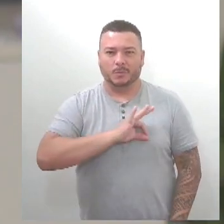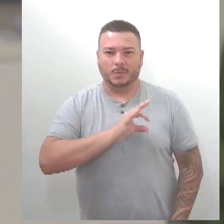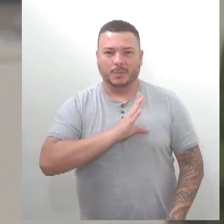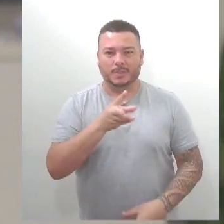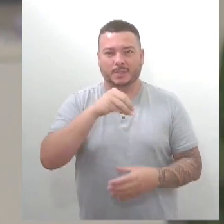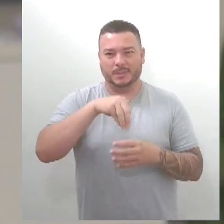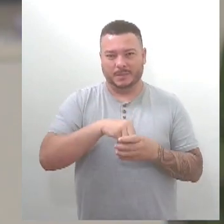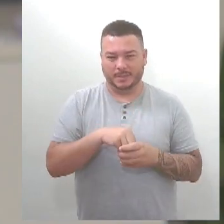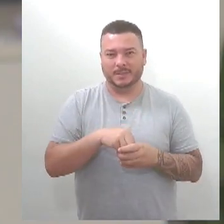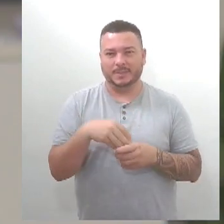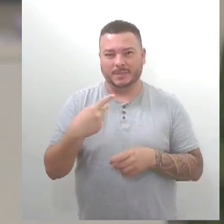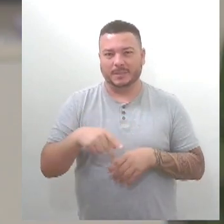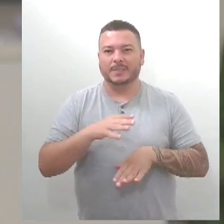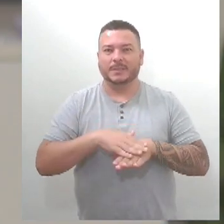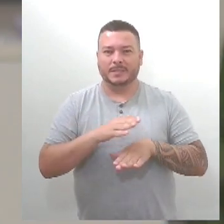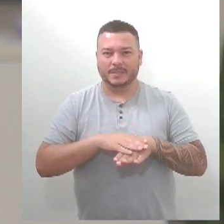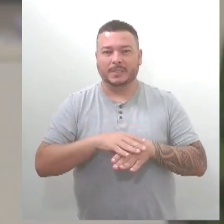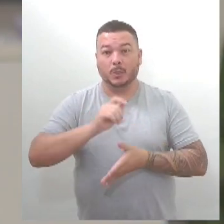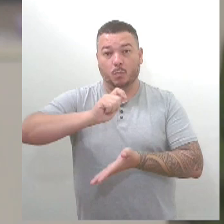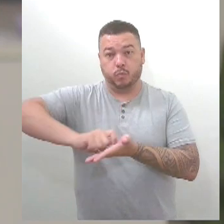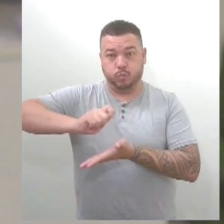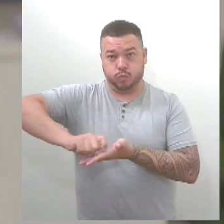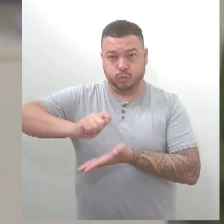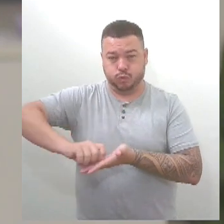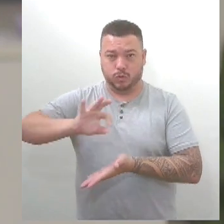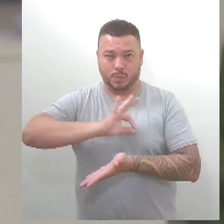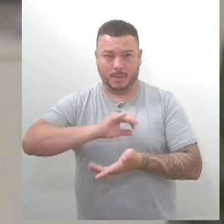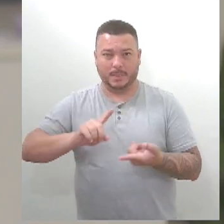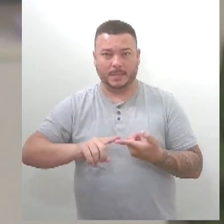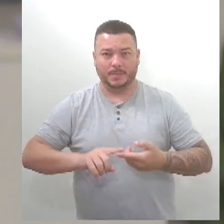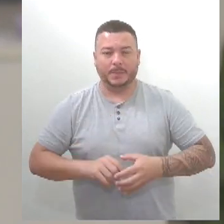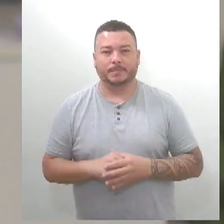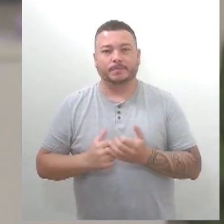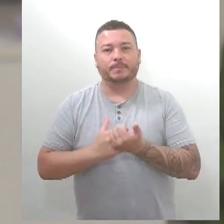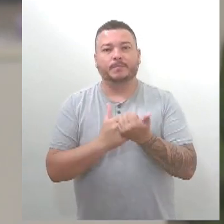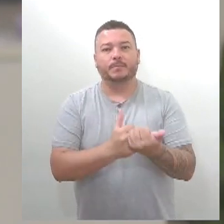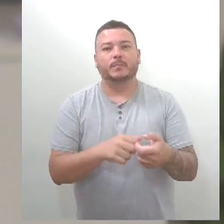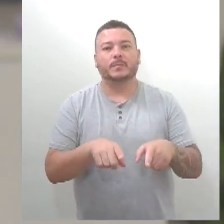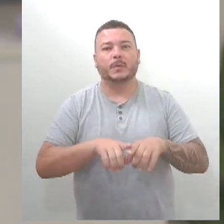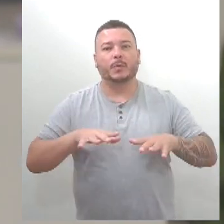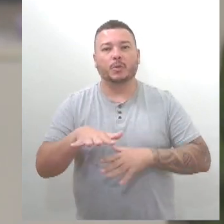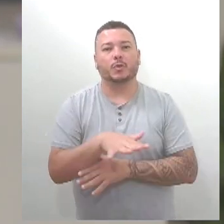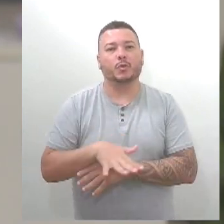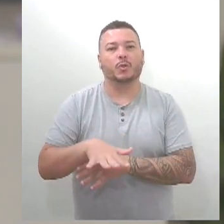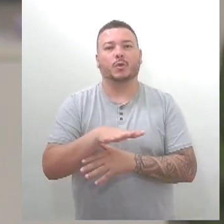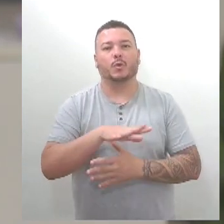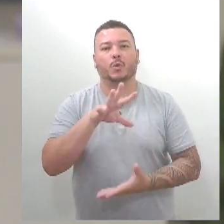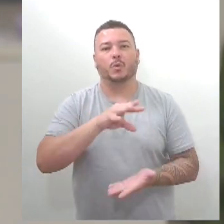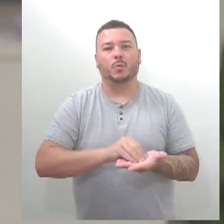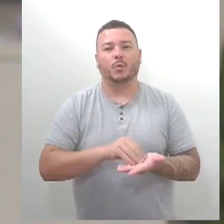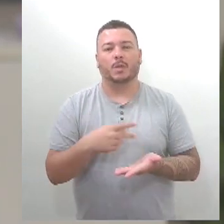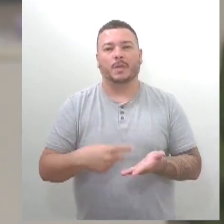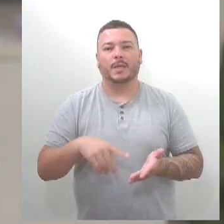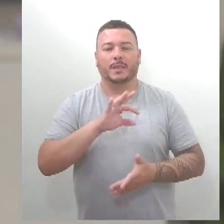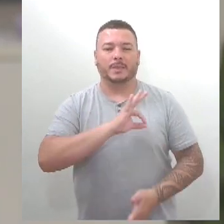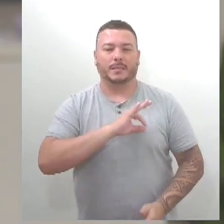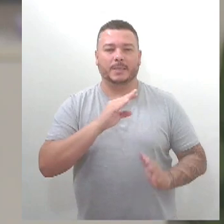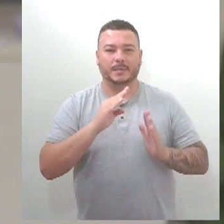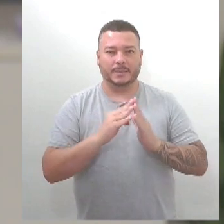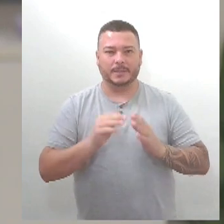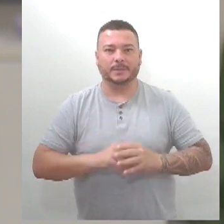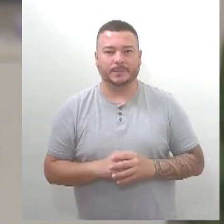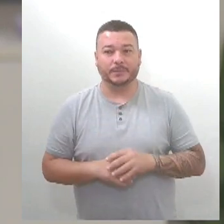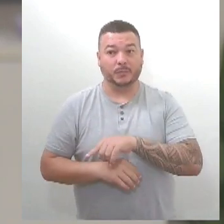agentes, escrivães, e aquele acordo que a gente faz, em geral, que ficava arquivado, na própria delegacia, os policiais que recebem esse tipo de